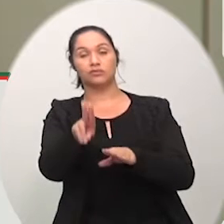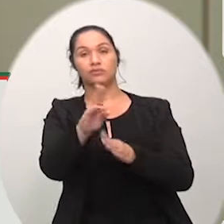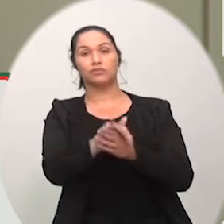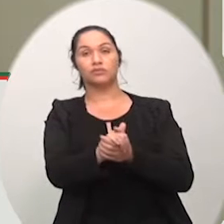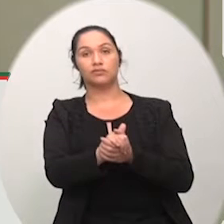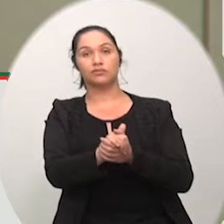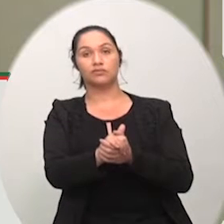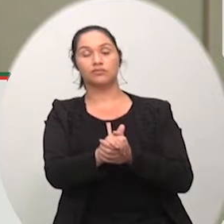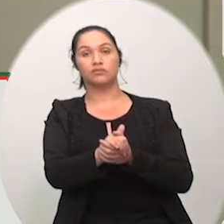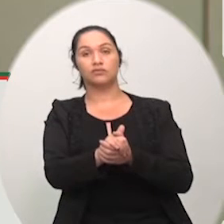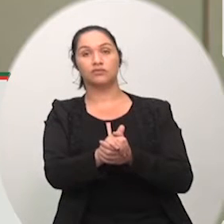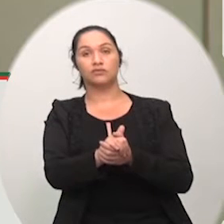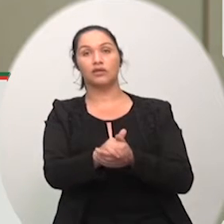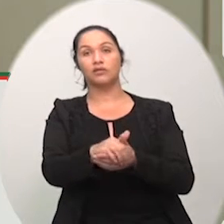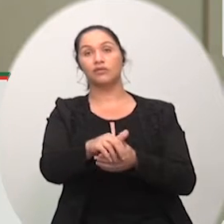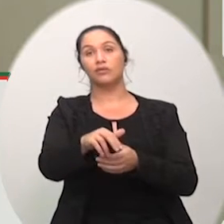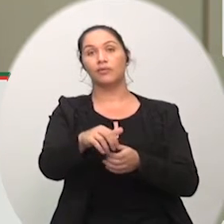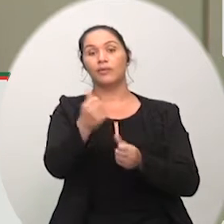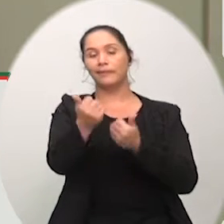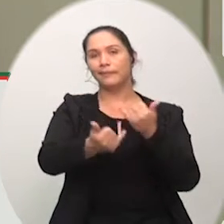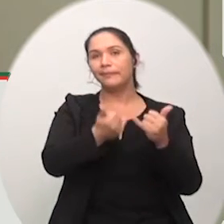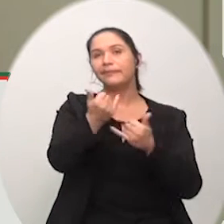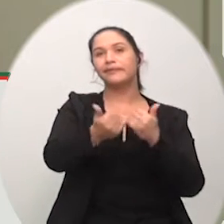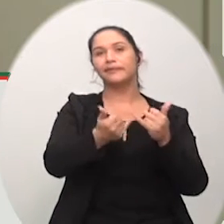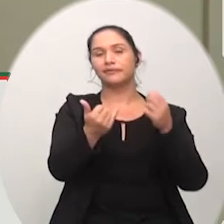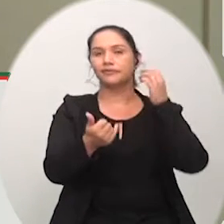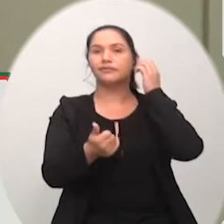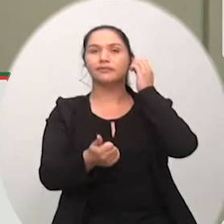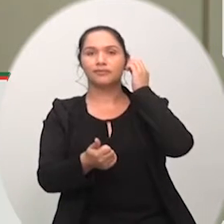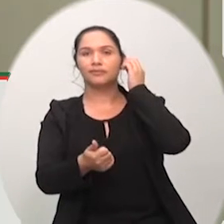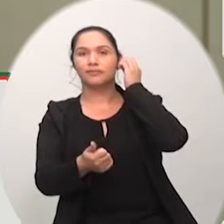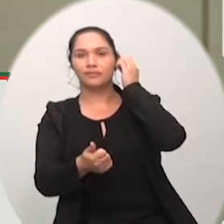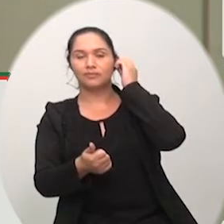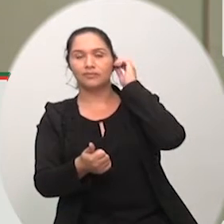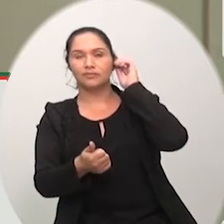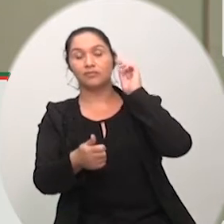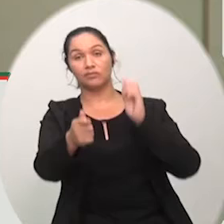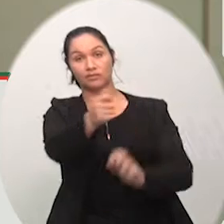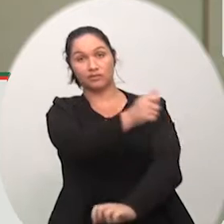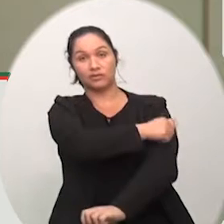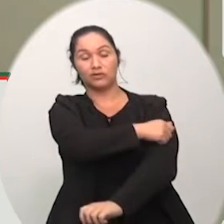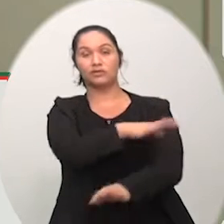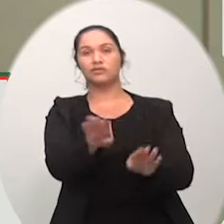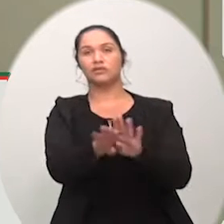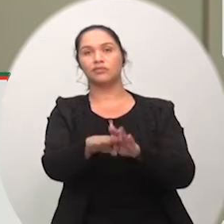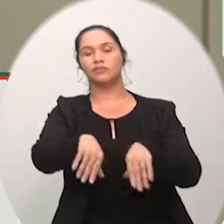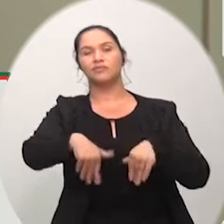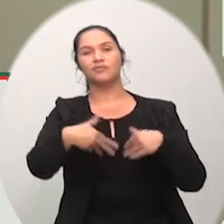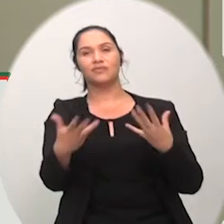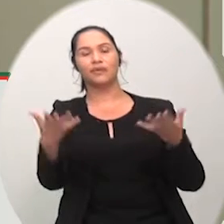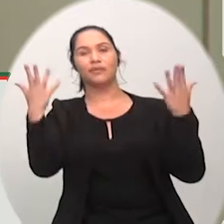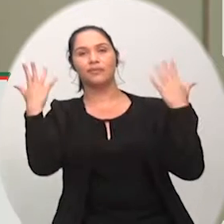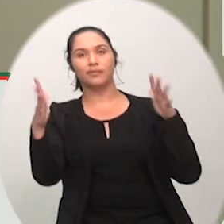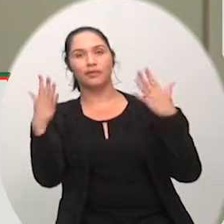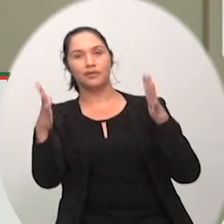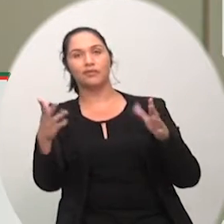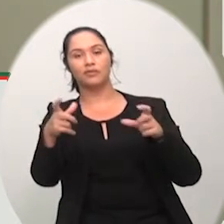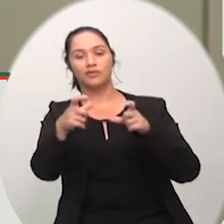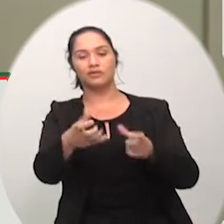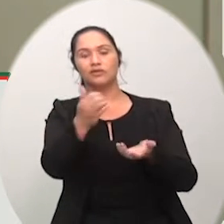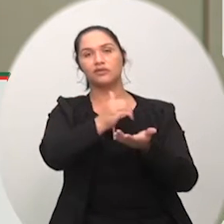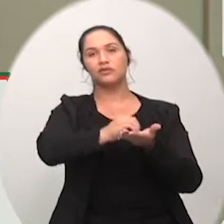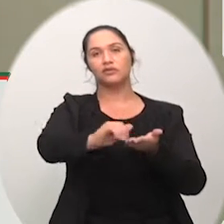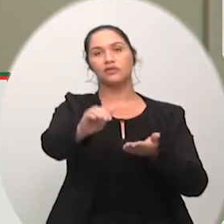recreação de lazer também dos próprios alunos ali então está de parabéns a secretaria de